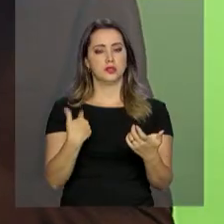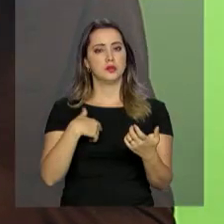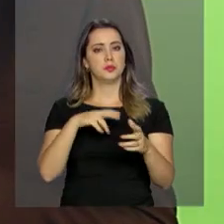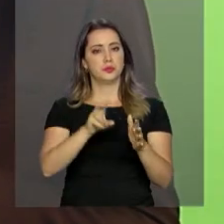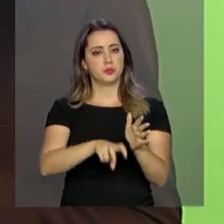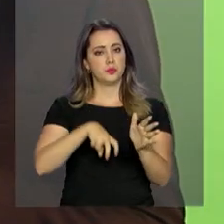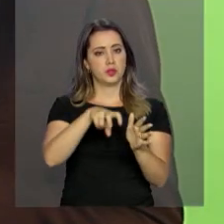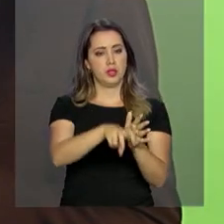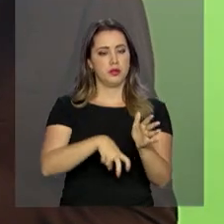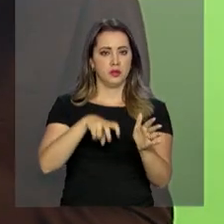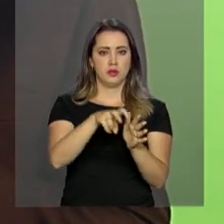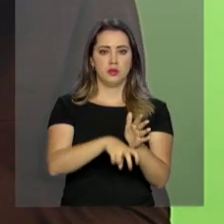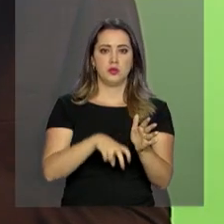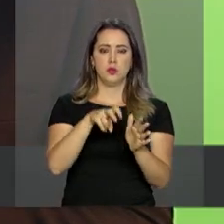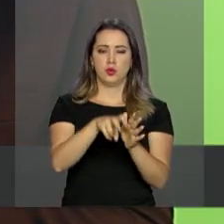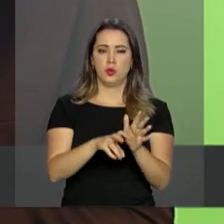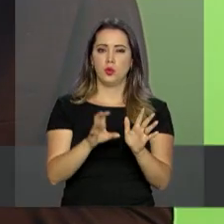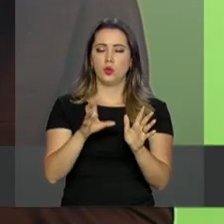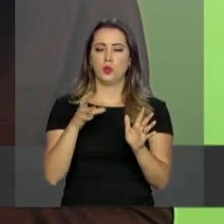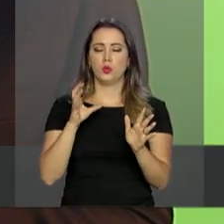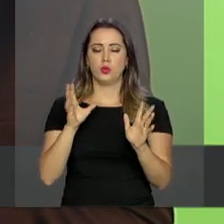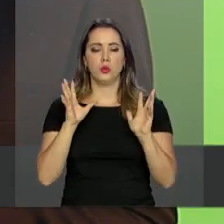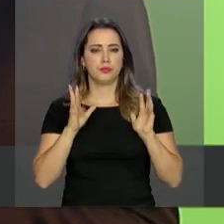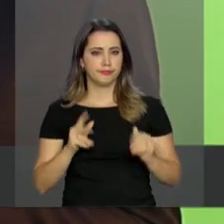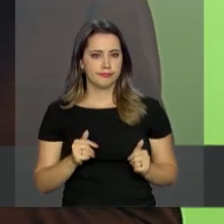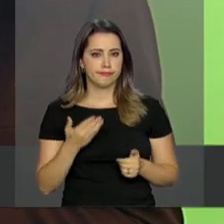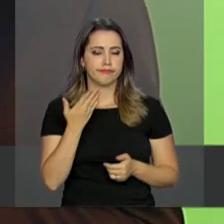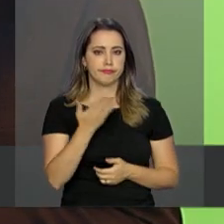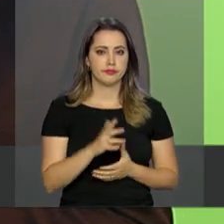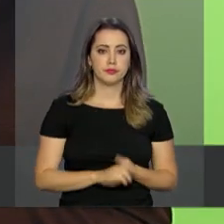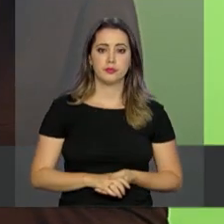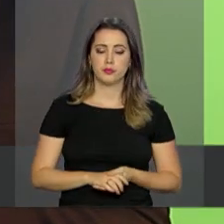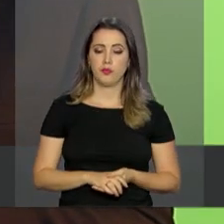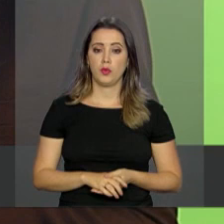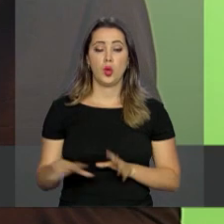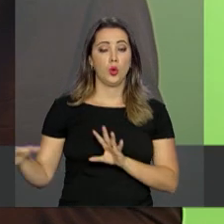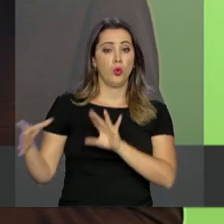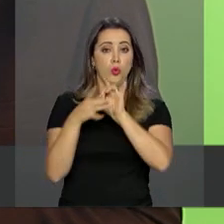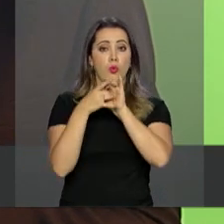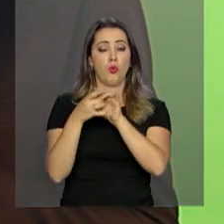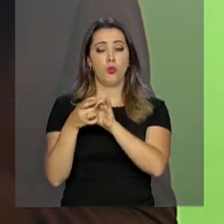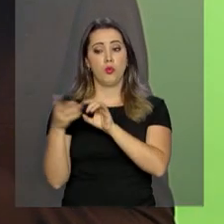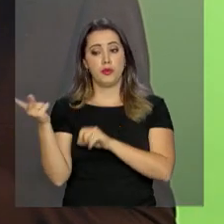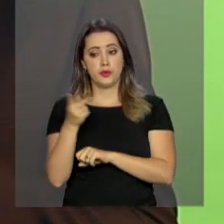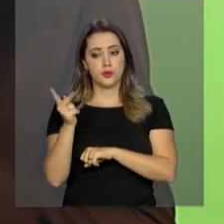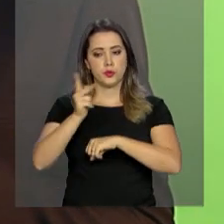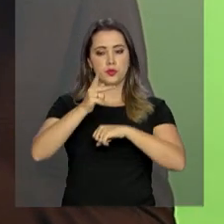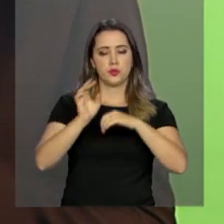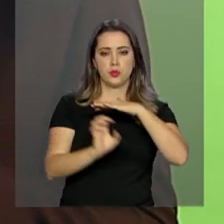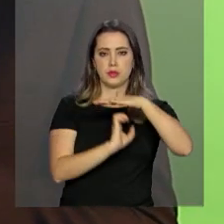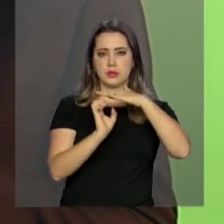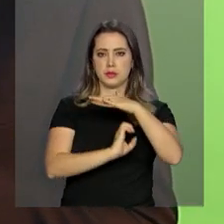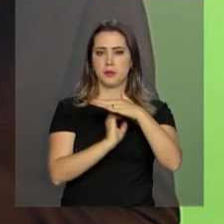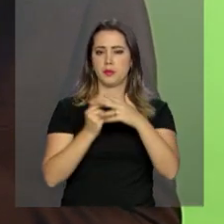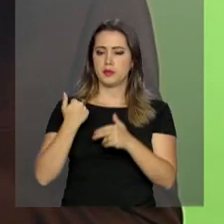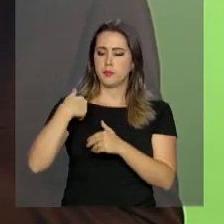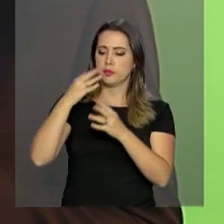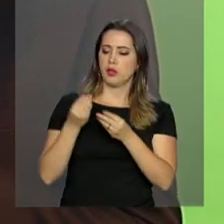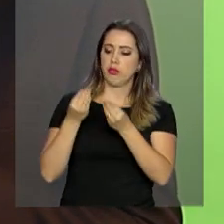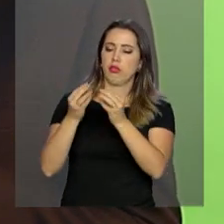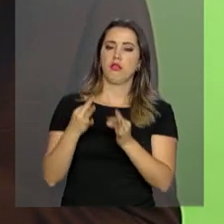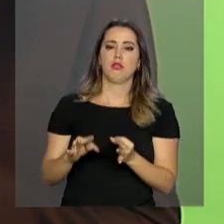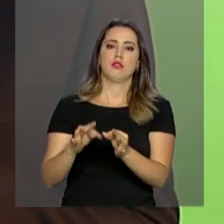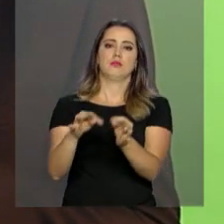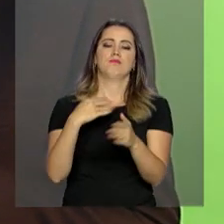A parceria une a experiência do SEBRAE em pequenos negócios com os conhecimentos da Embrapa para levar tecnologia e